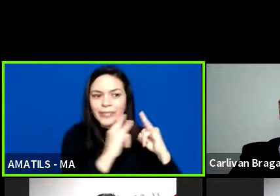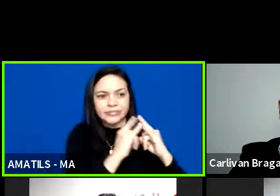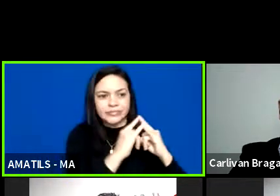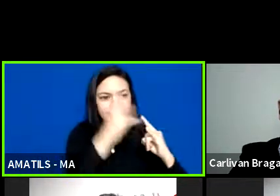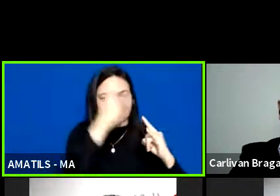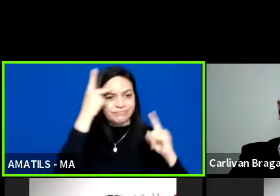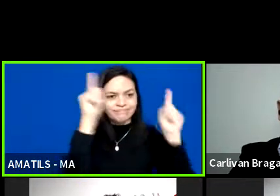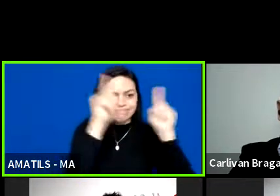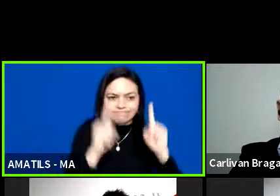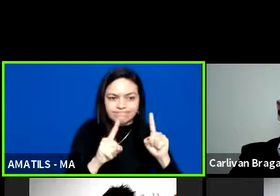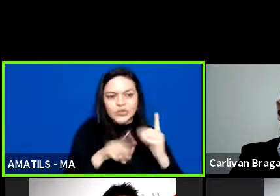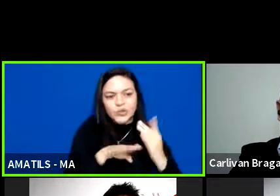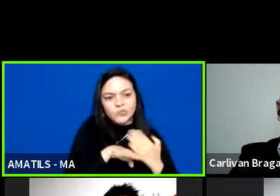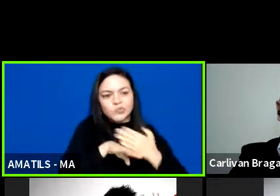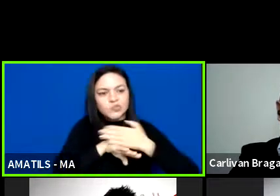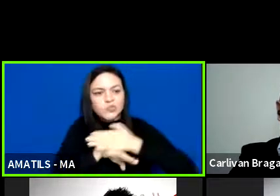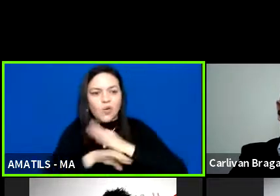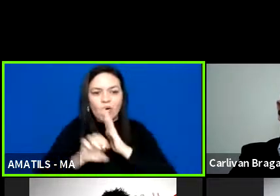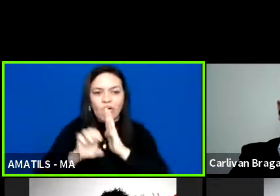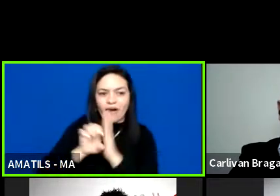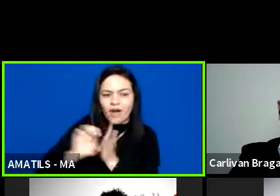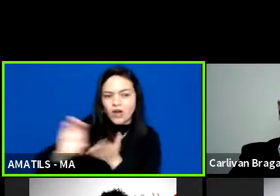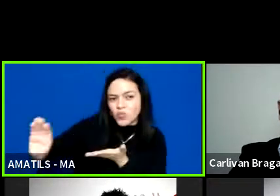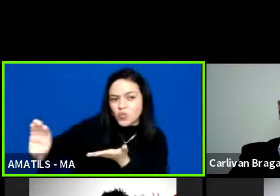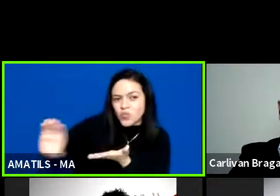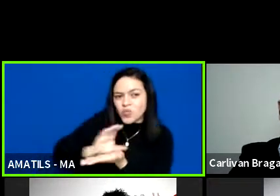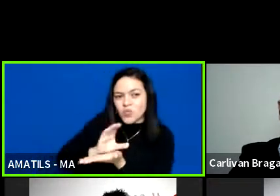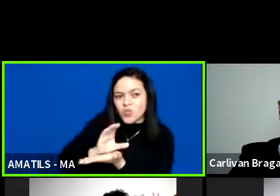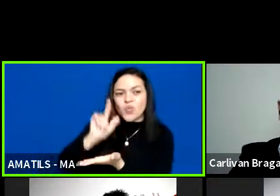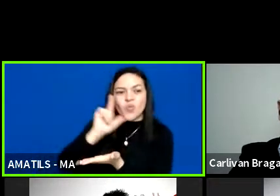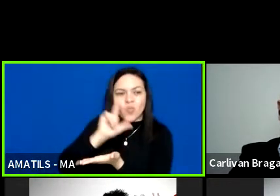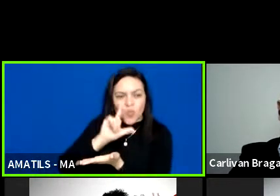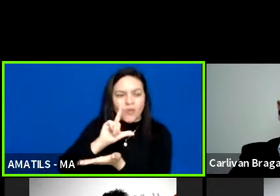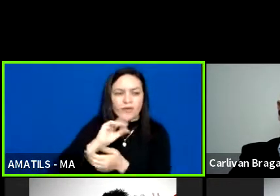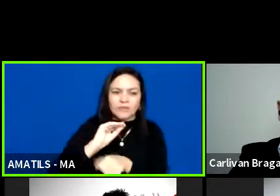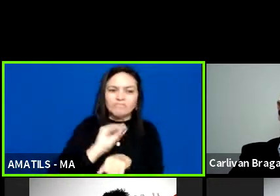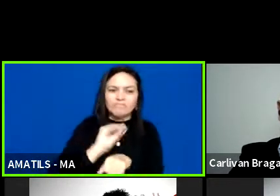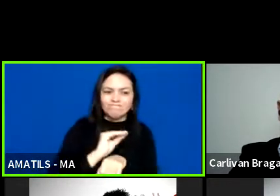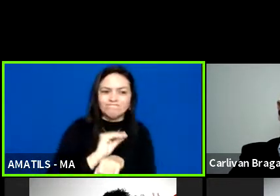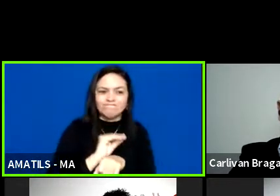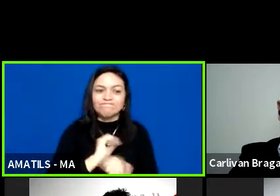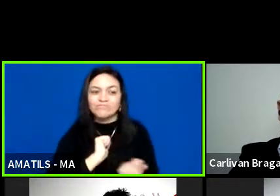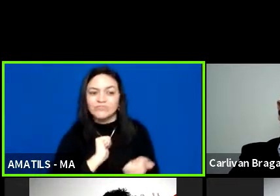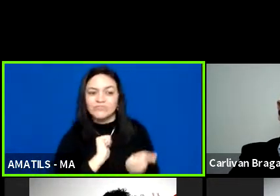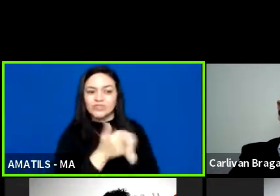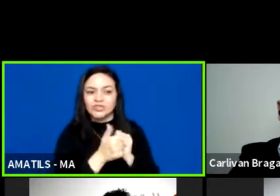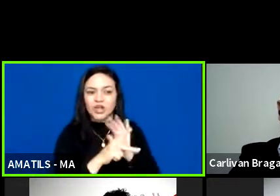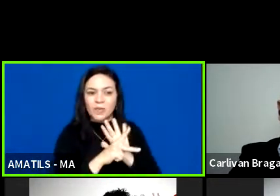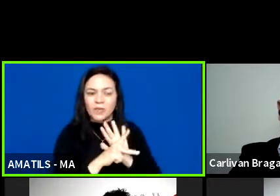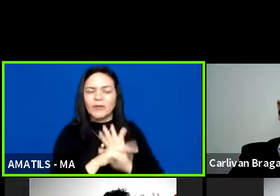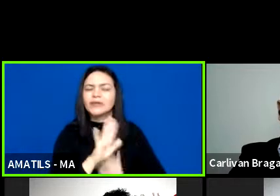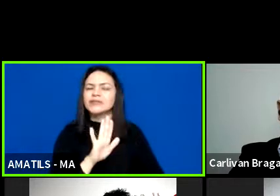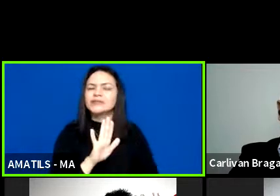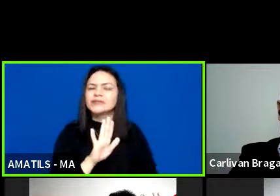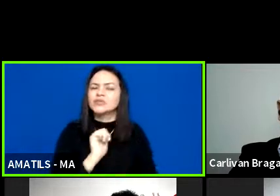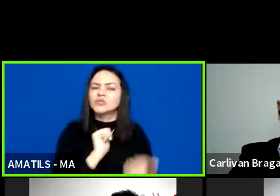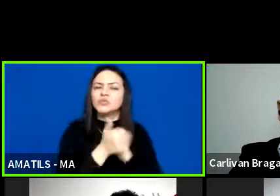deficiência acessou os recursos desse edital, e assim mesmo foi na área de